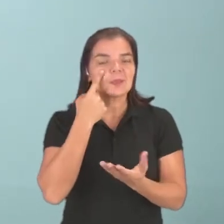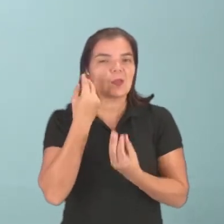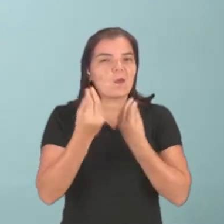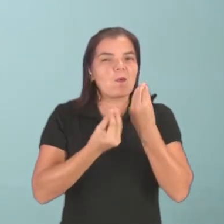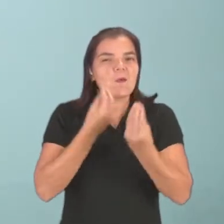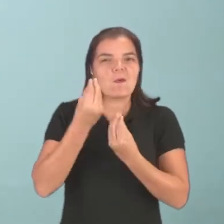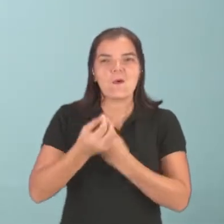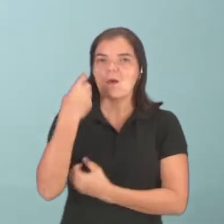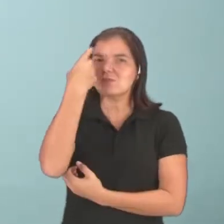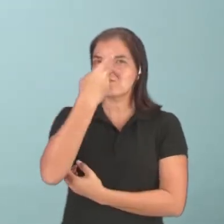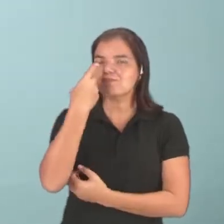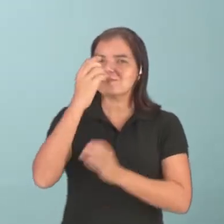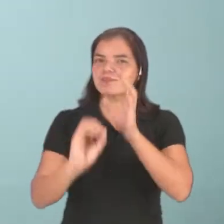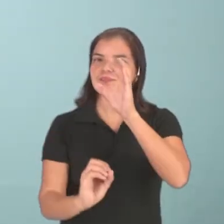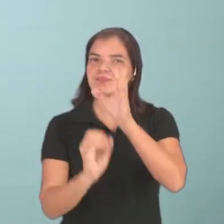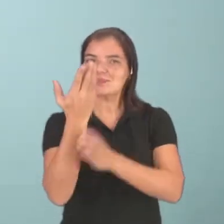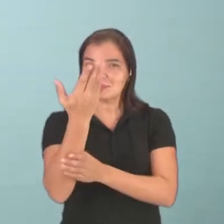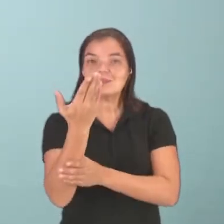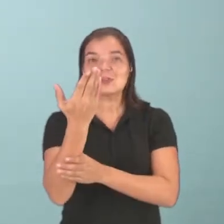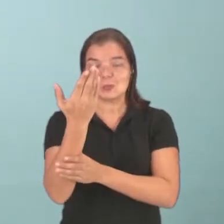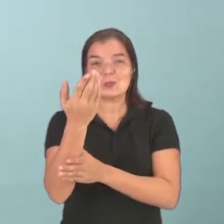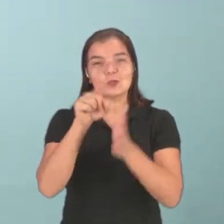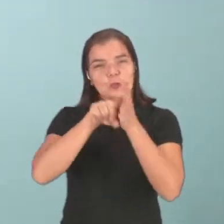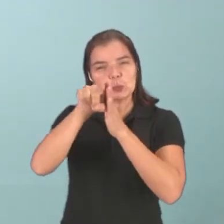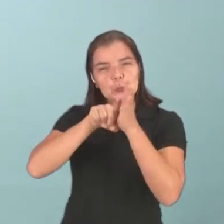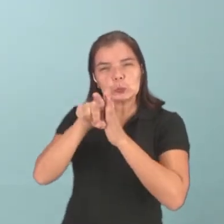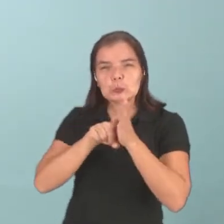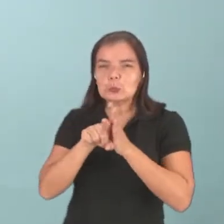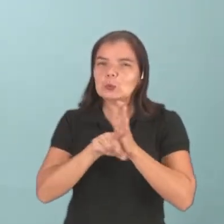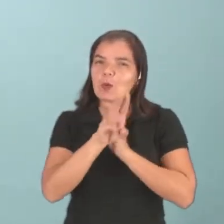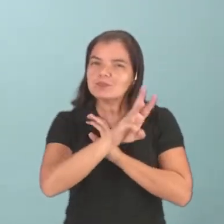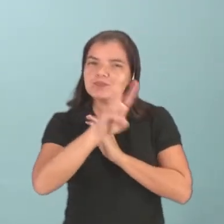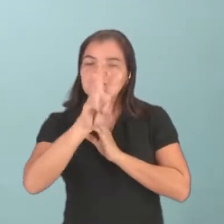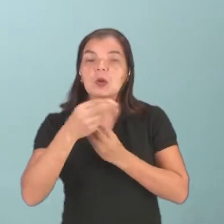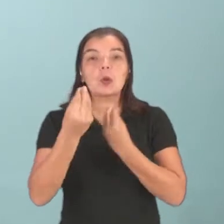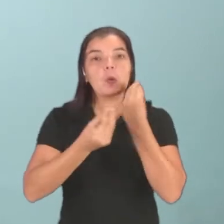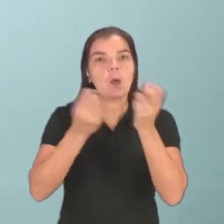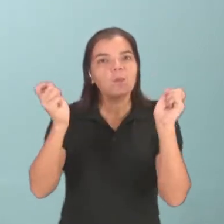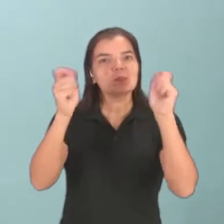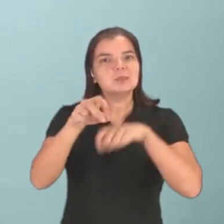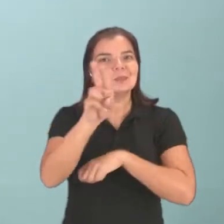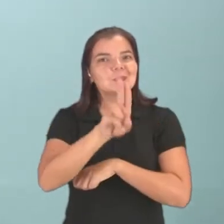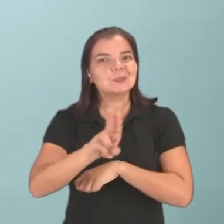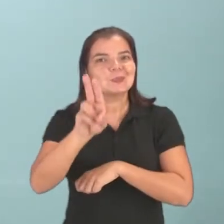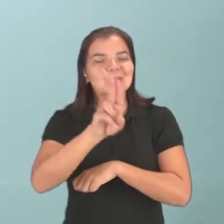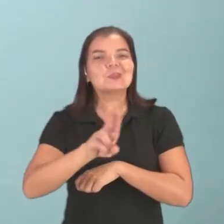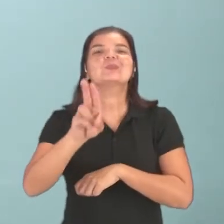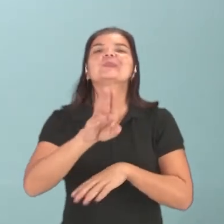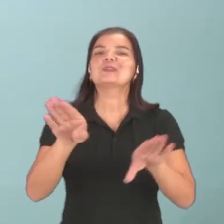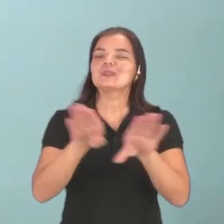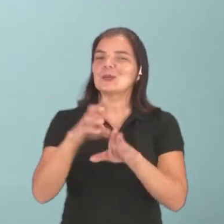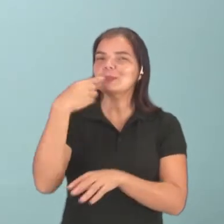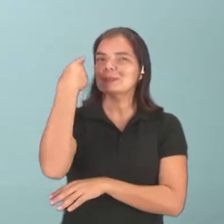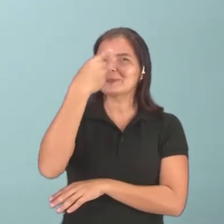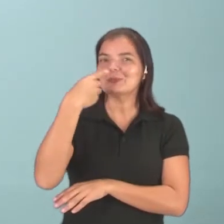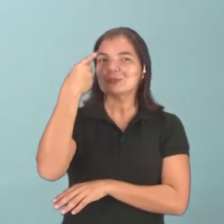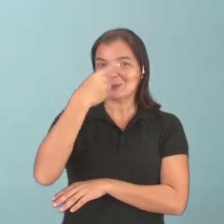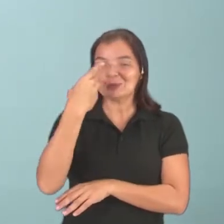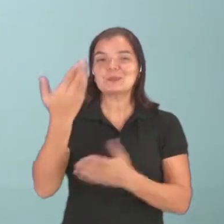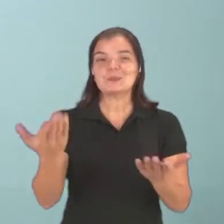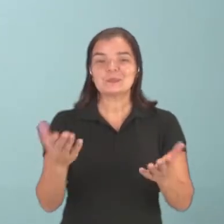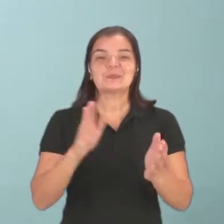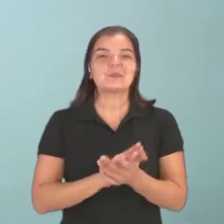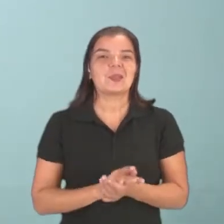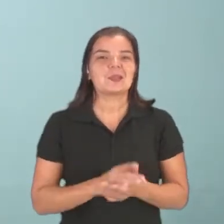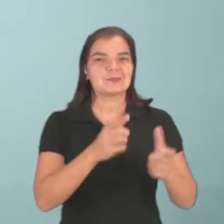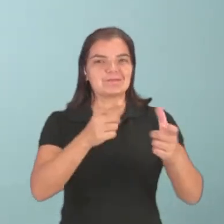como a língua espanhola aparece em sites de pesquisa, em redes sociais e como nós podemos utilizar também a língua espanhola nesses